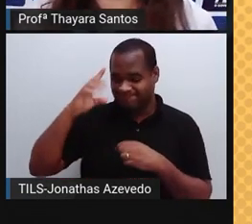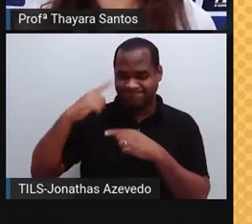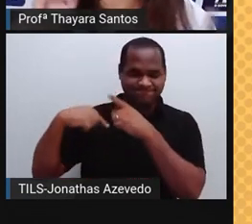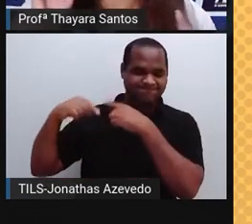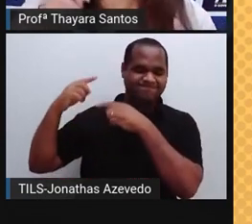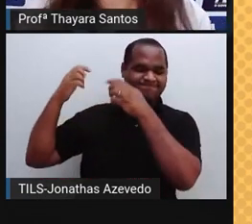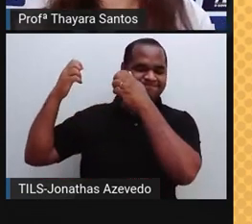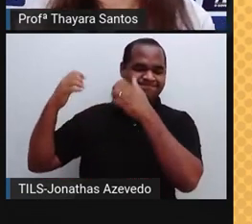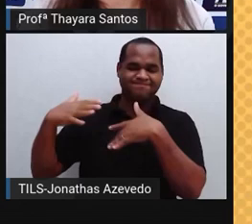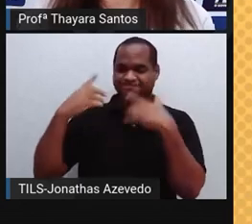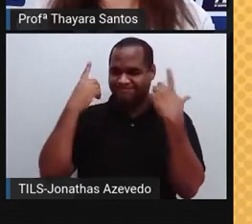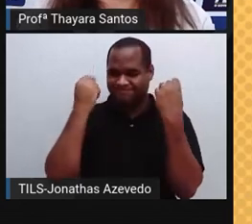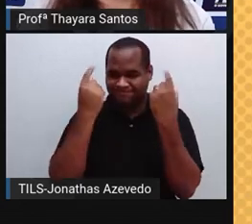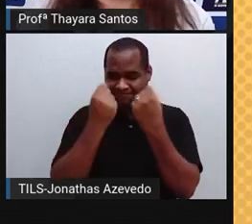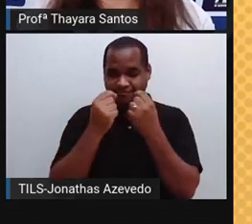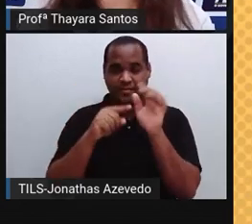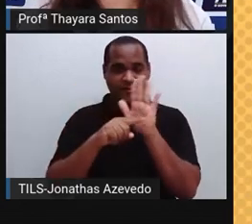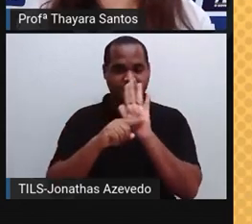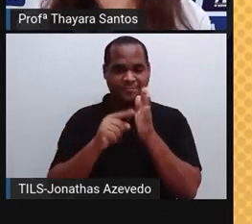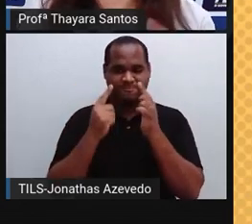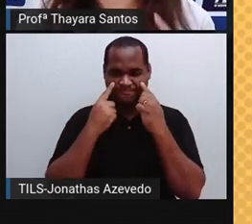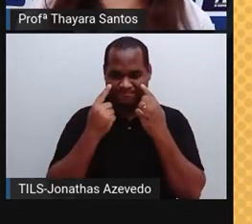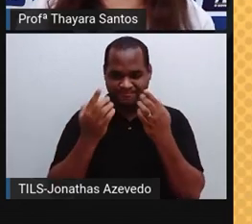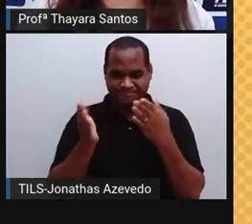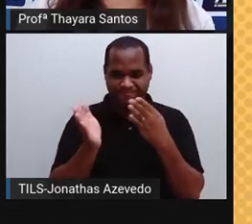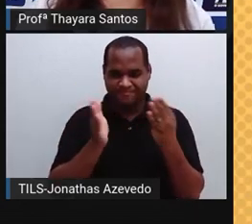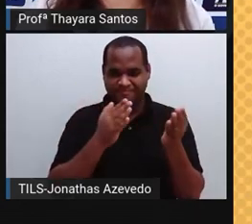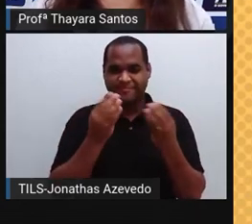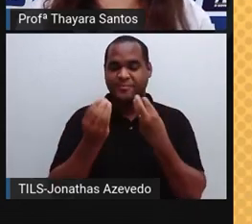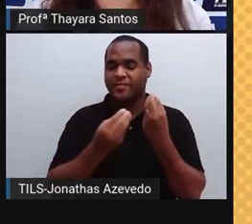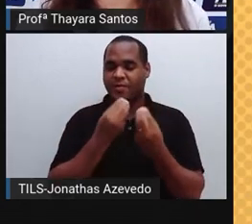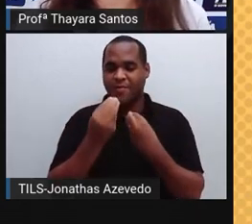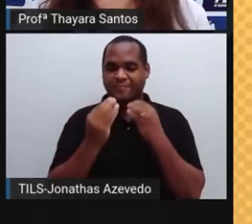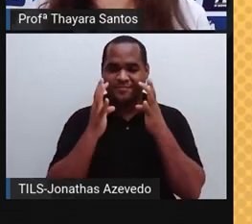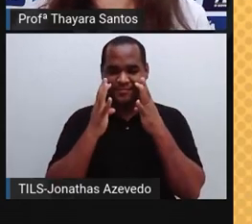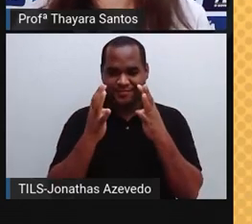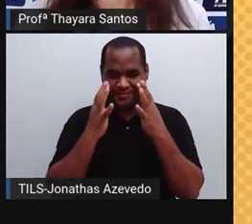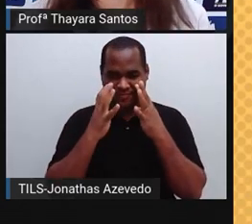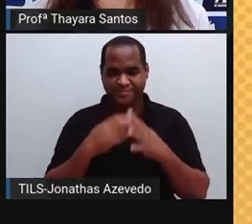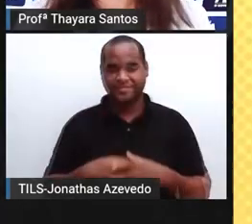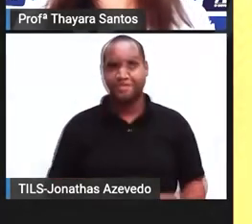lá para a Grécia, nesse vídeo que eu trouxe para vocês. Então, presta atenção aí do outro lado.